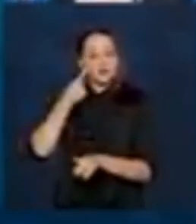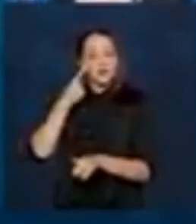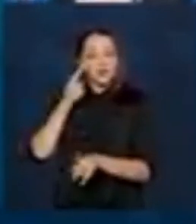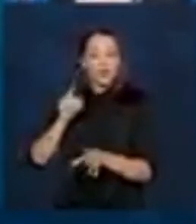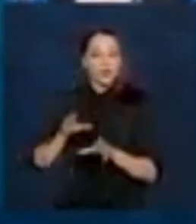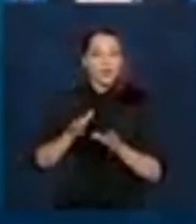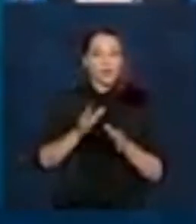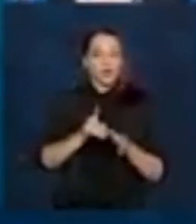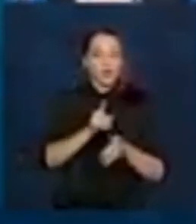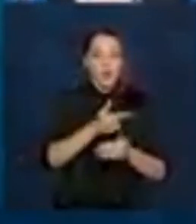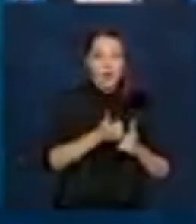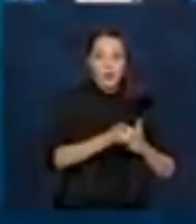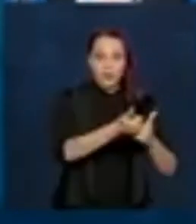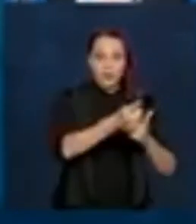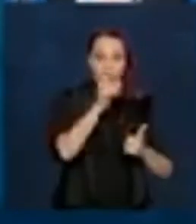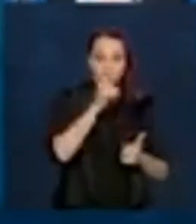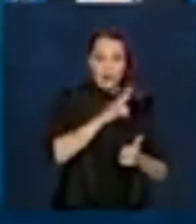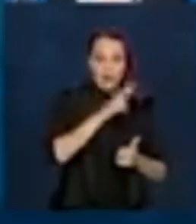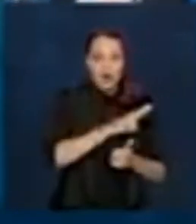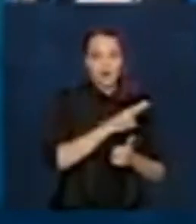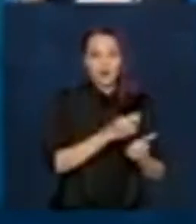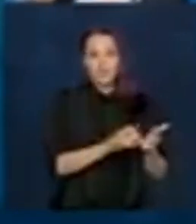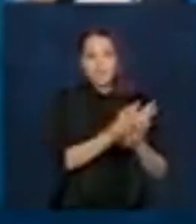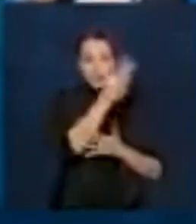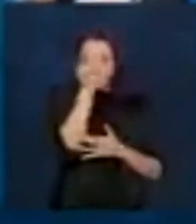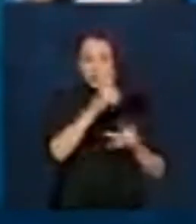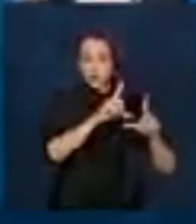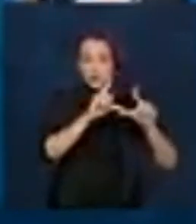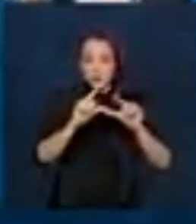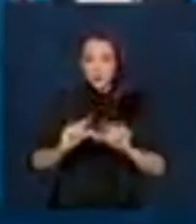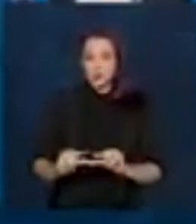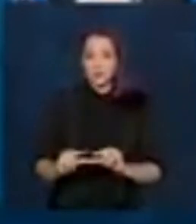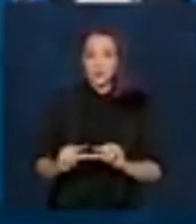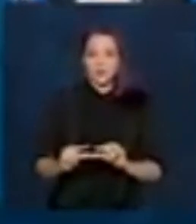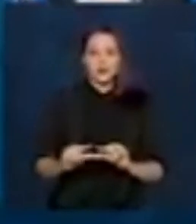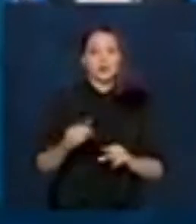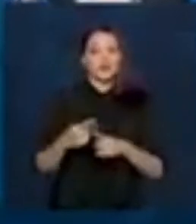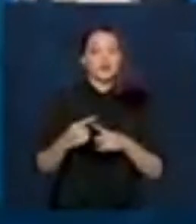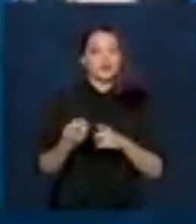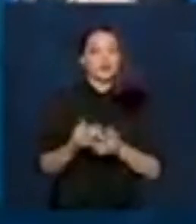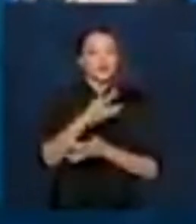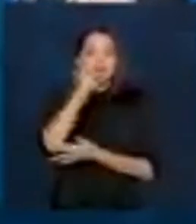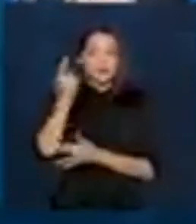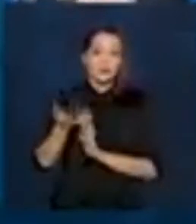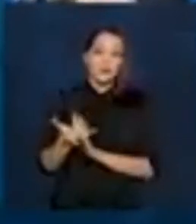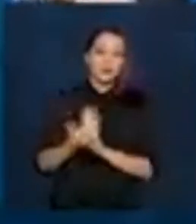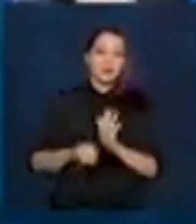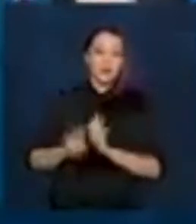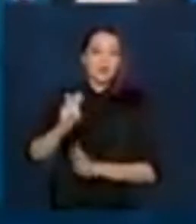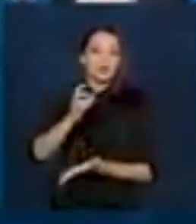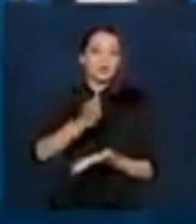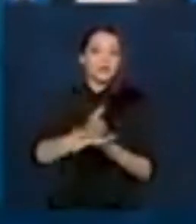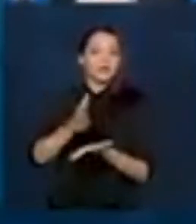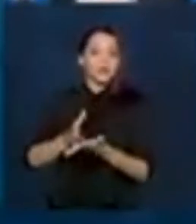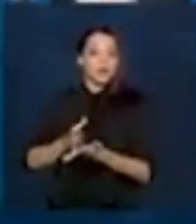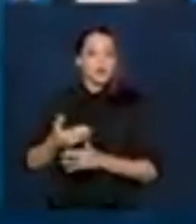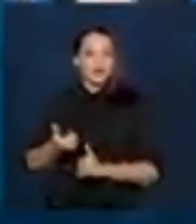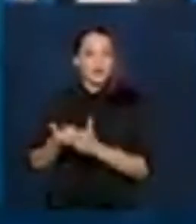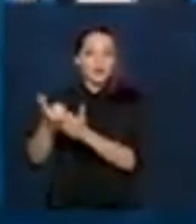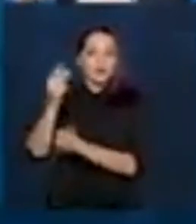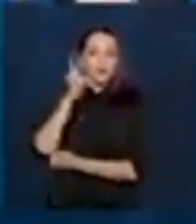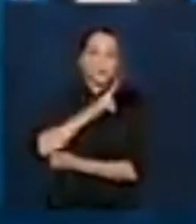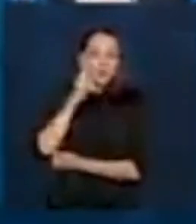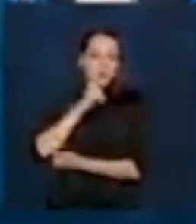é o auxílio emergencial, o número de pessoas reduzindo, porque quando as pessoas receberam a quinta parcela, e o auxílio